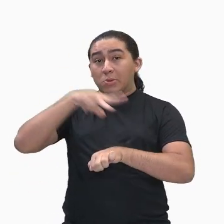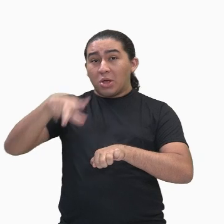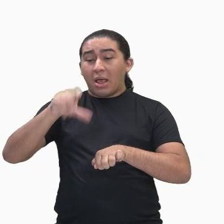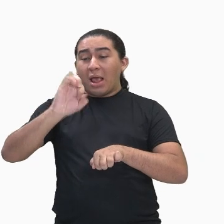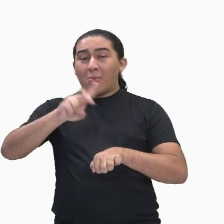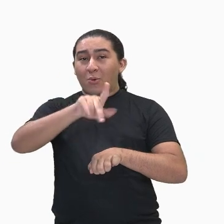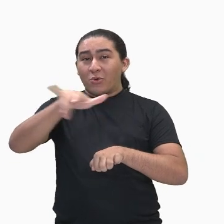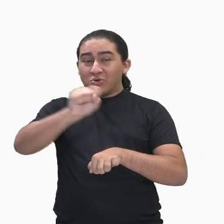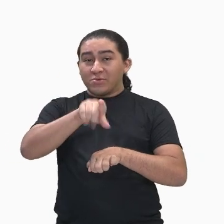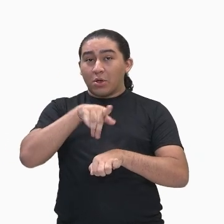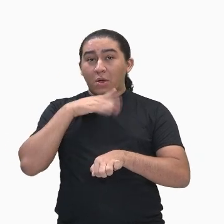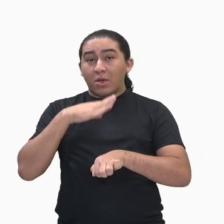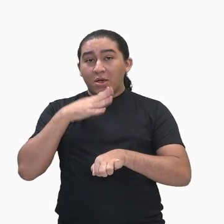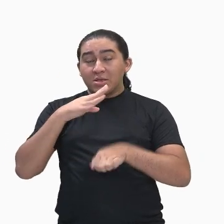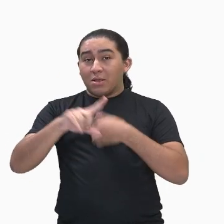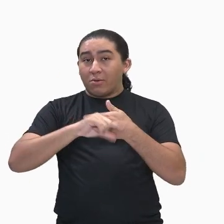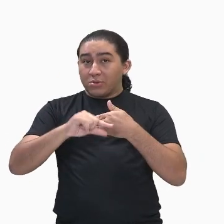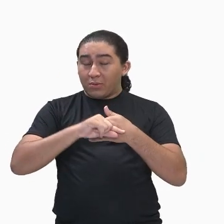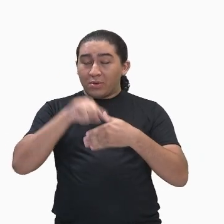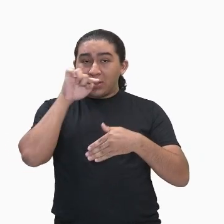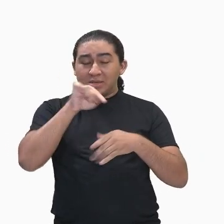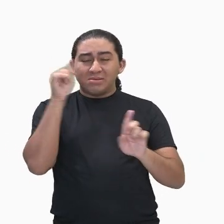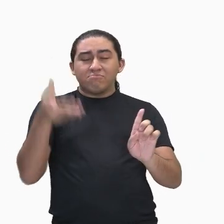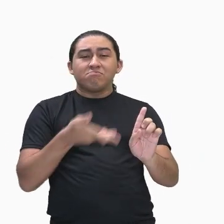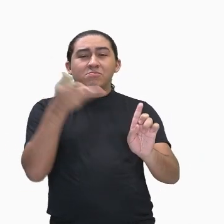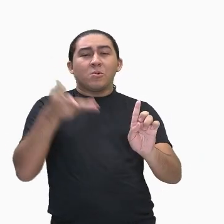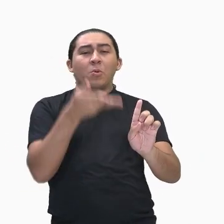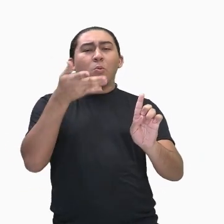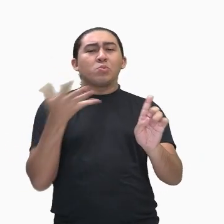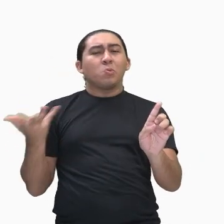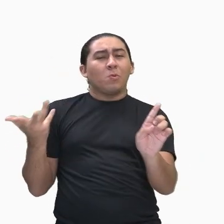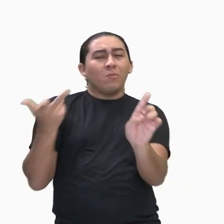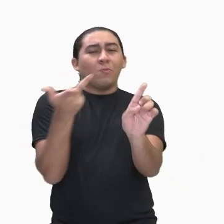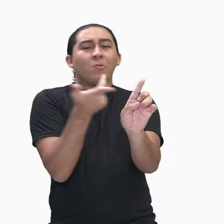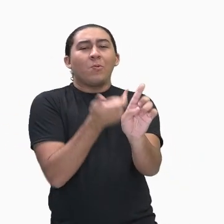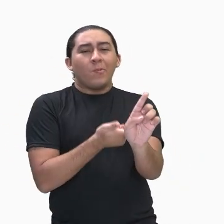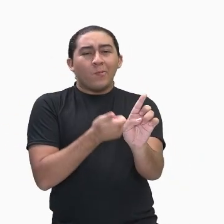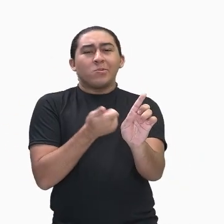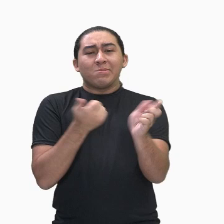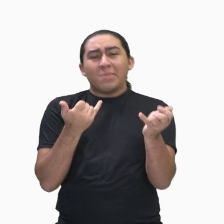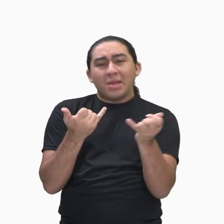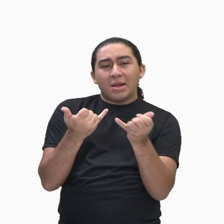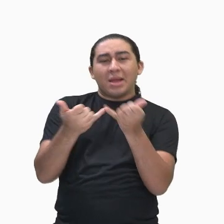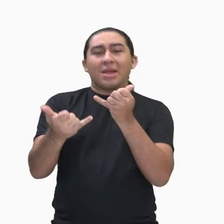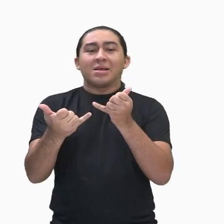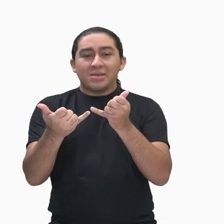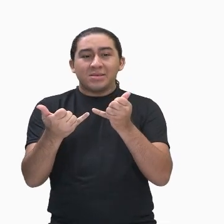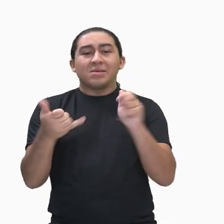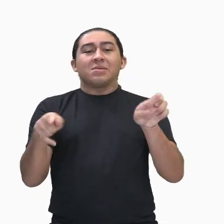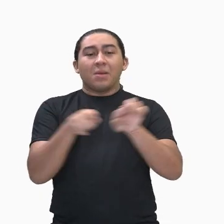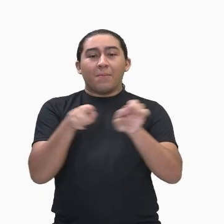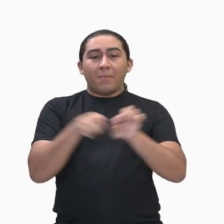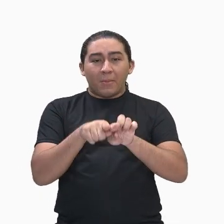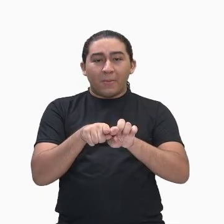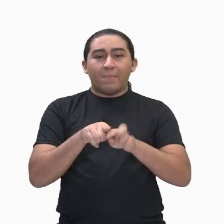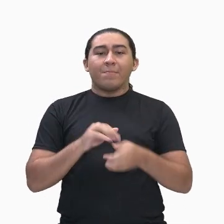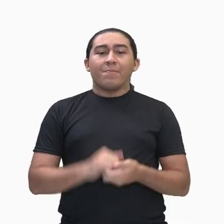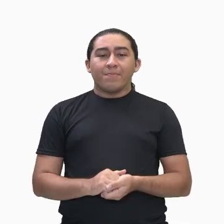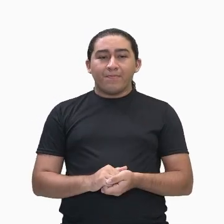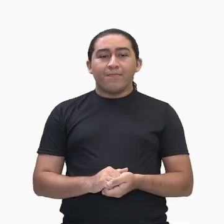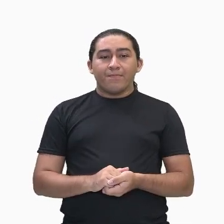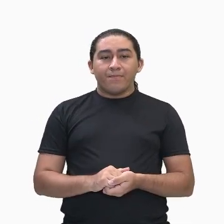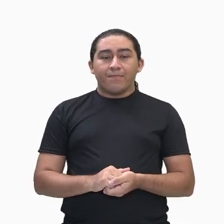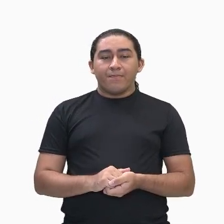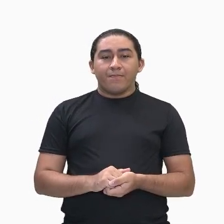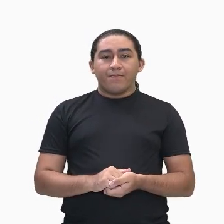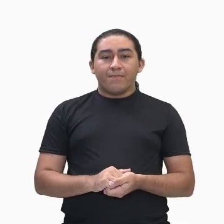sabem, nós já estudamos sobre ele, né? Camões, grande Camões, quão semelhante, Camões, grande Camões, quão